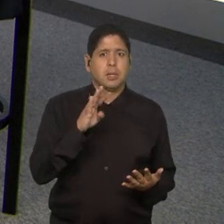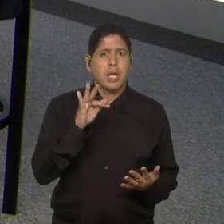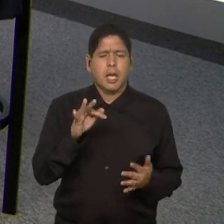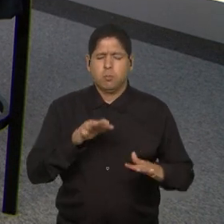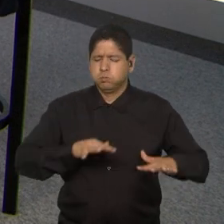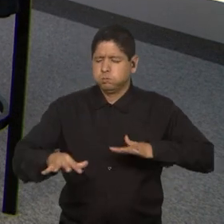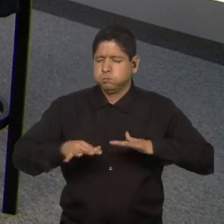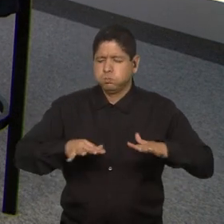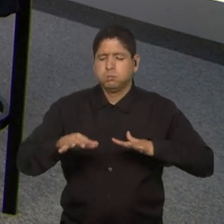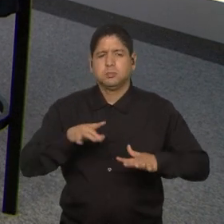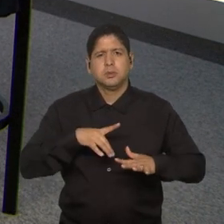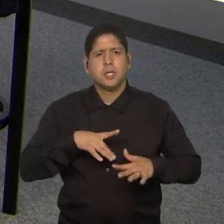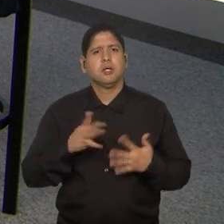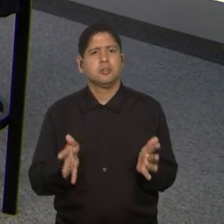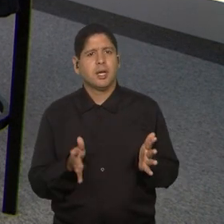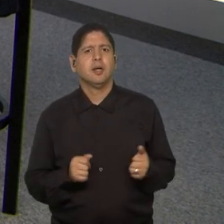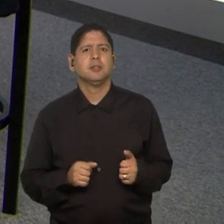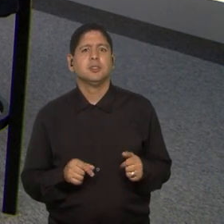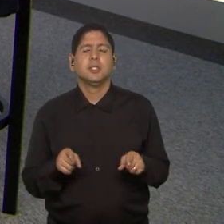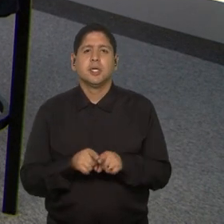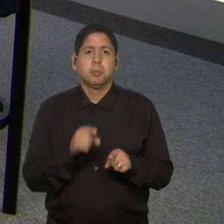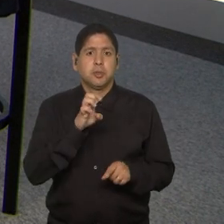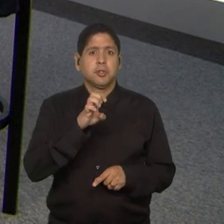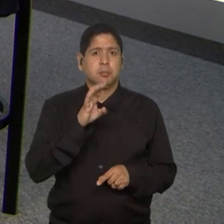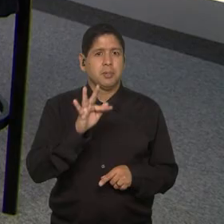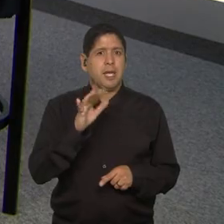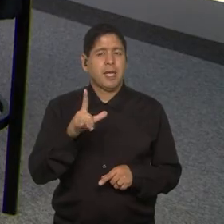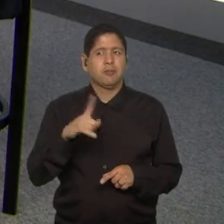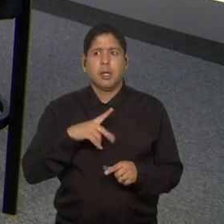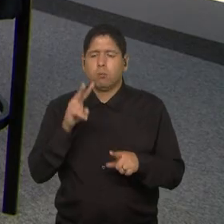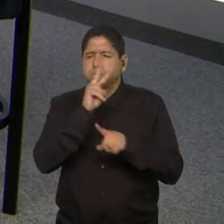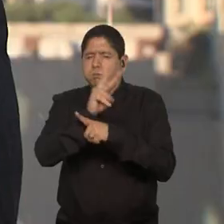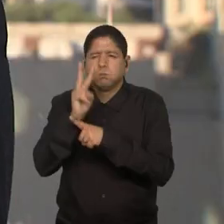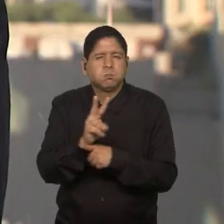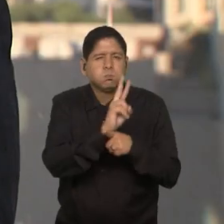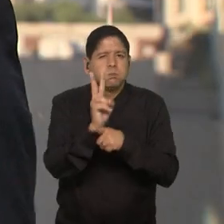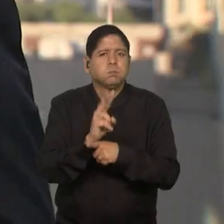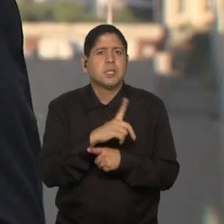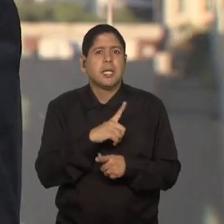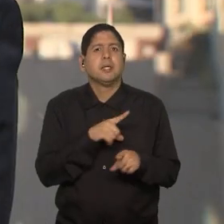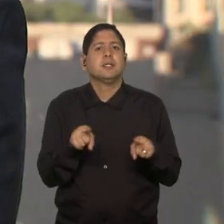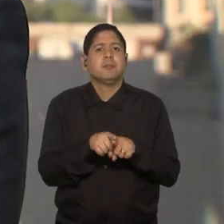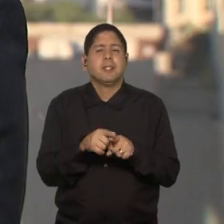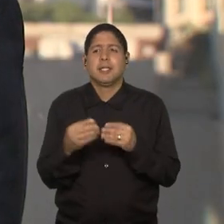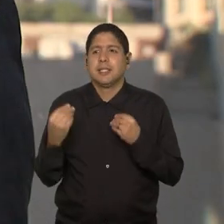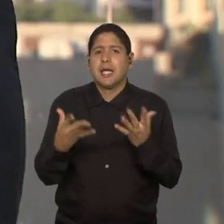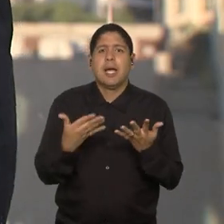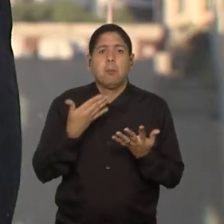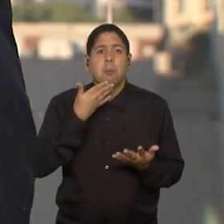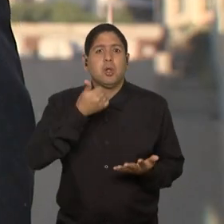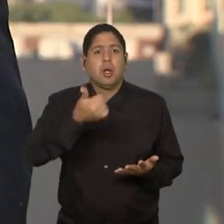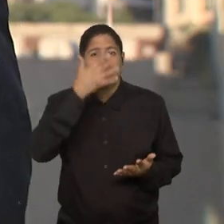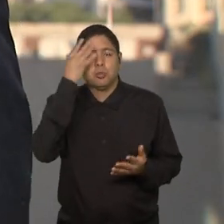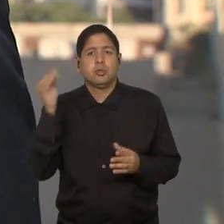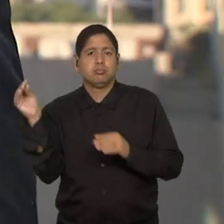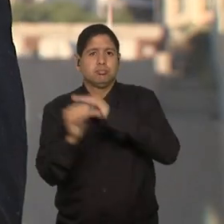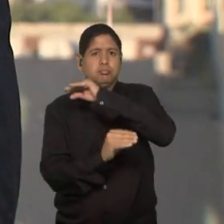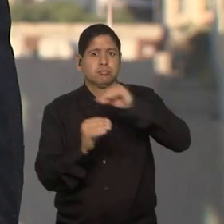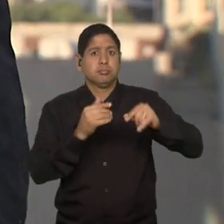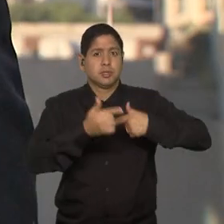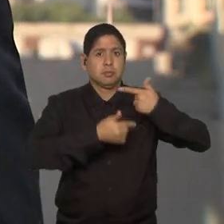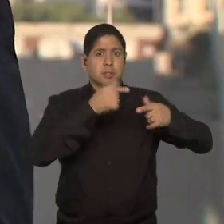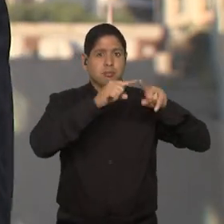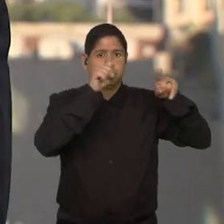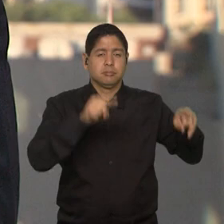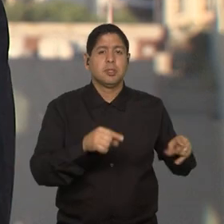movimentando. A CBF está super alerta em trazer as melhores pessoas para os seus quadros, para